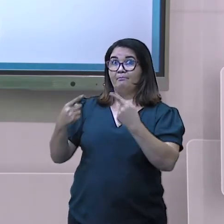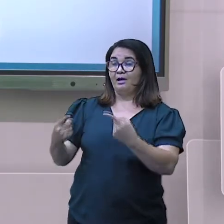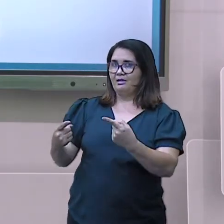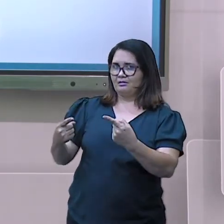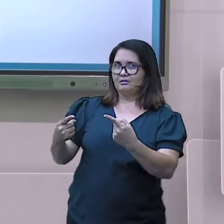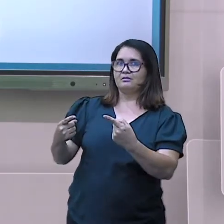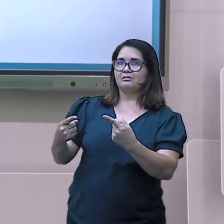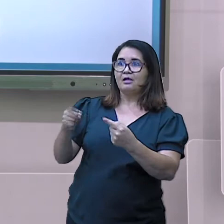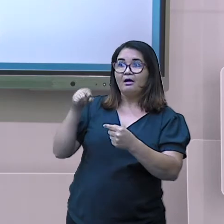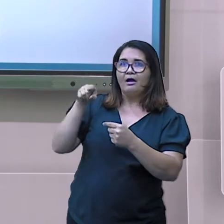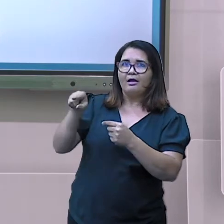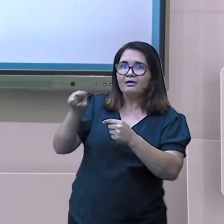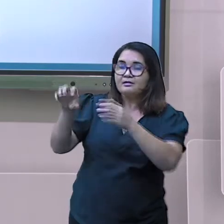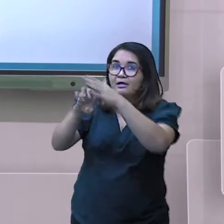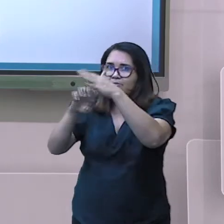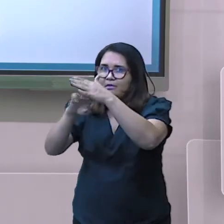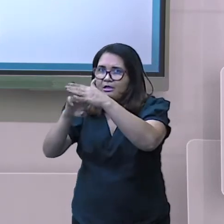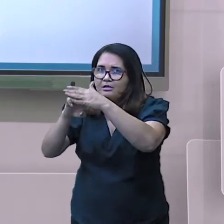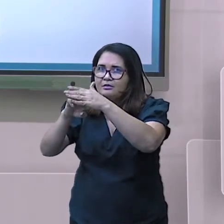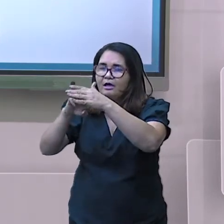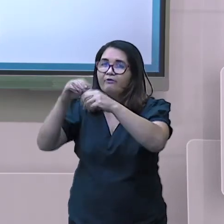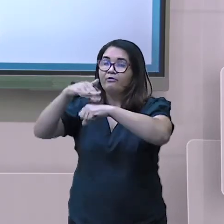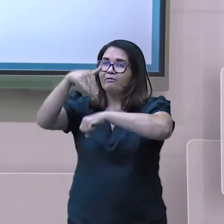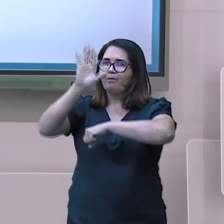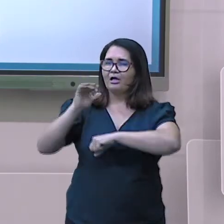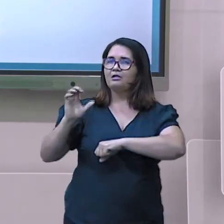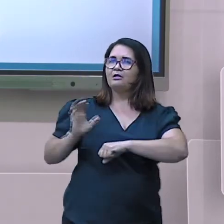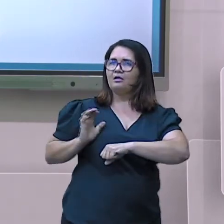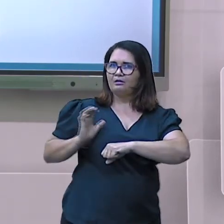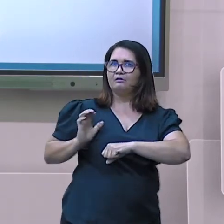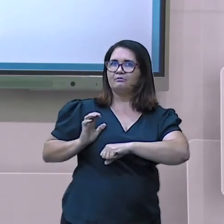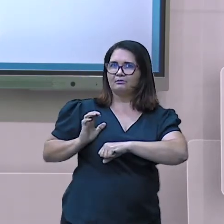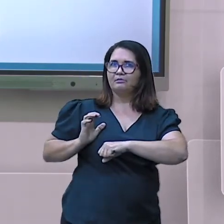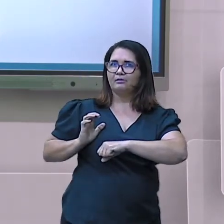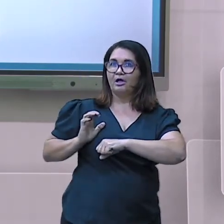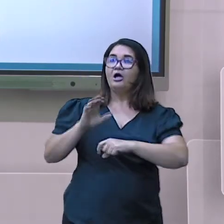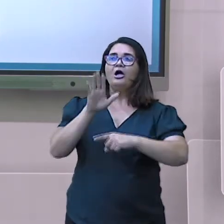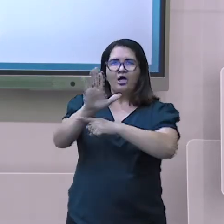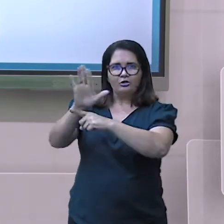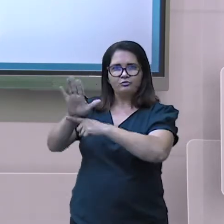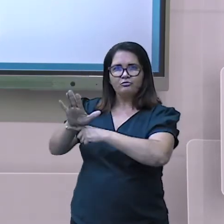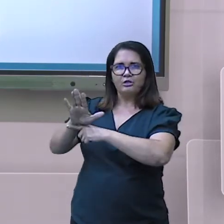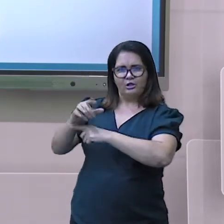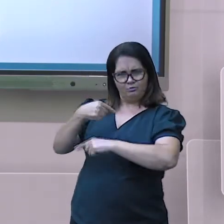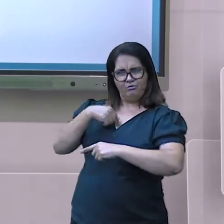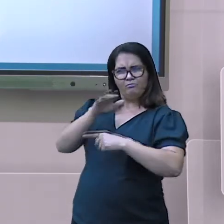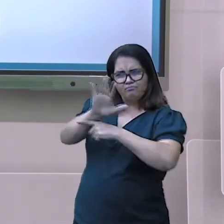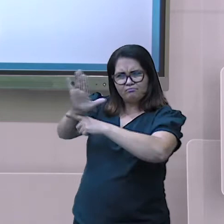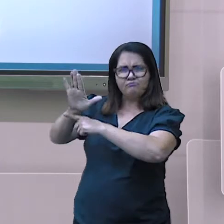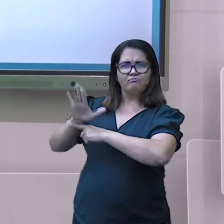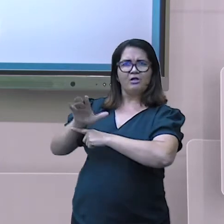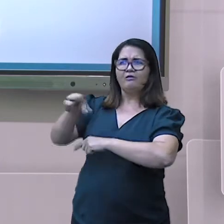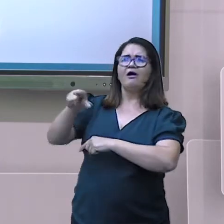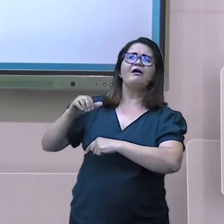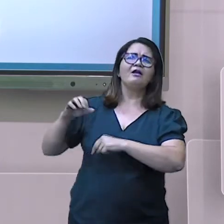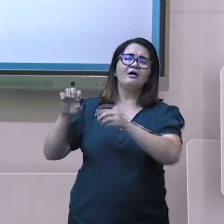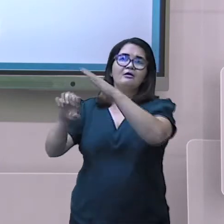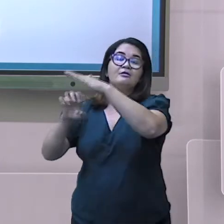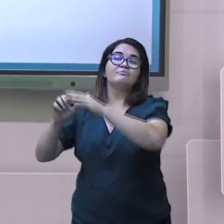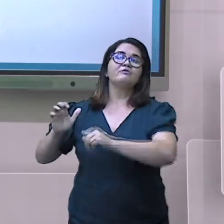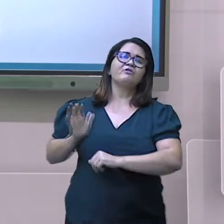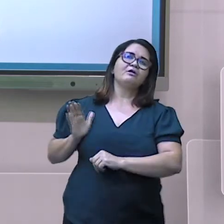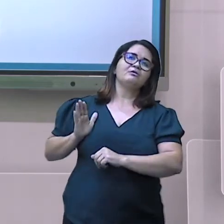poucos produtos, mas de qualidade, você está reforçando as empresas que visam sim bons